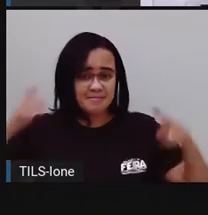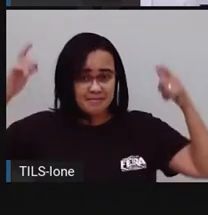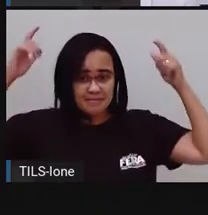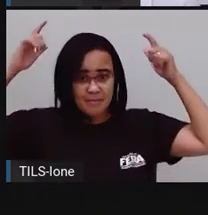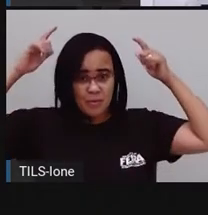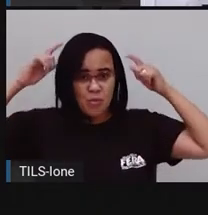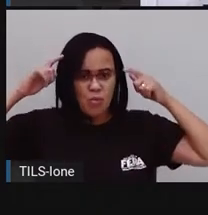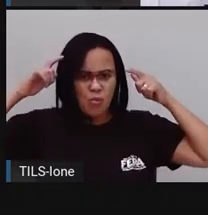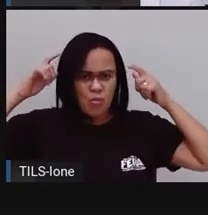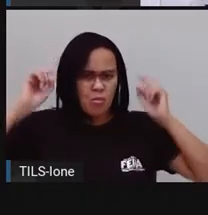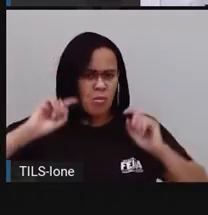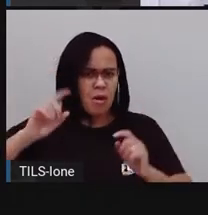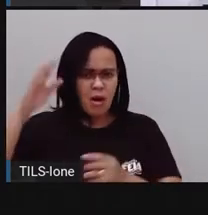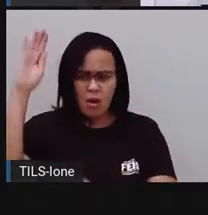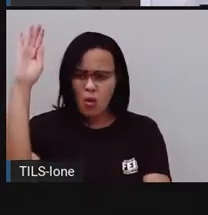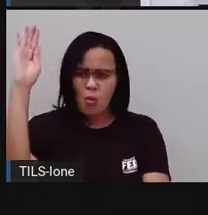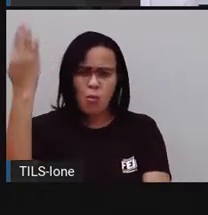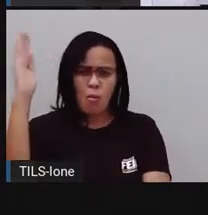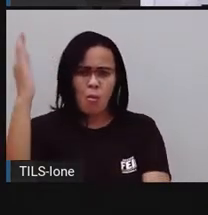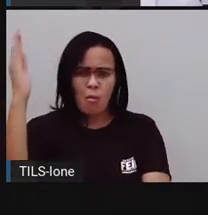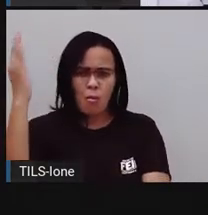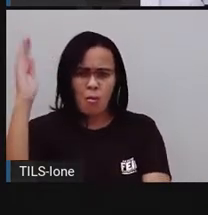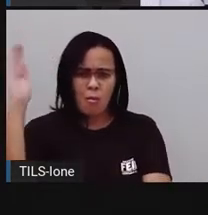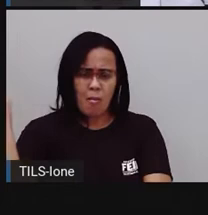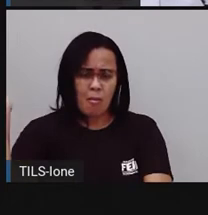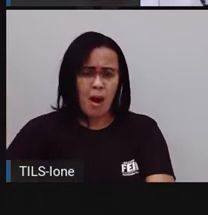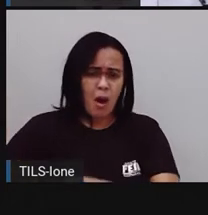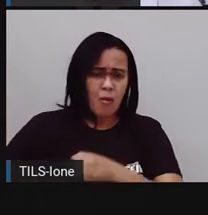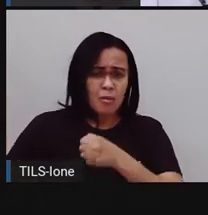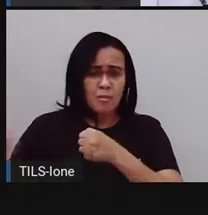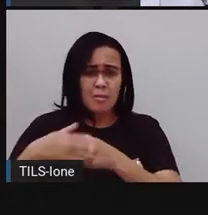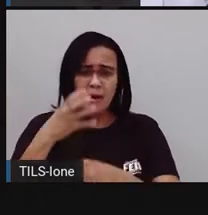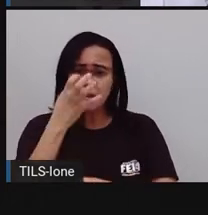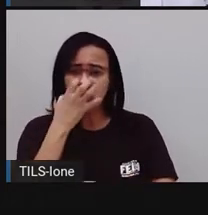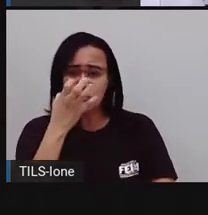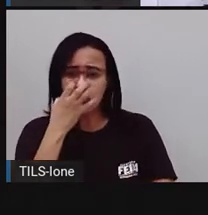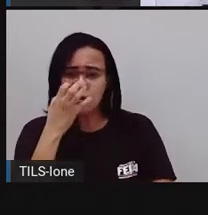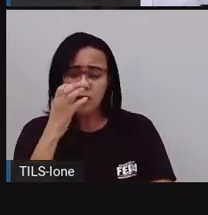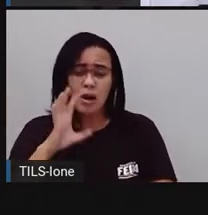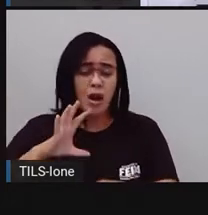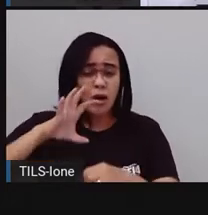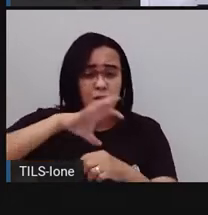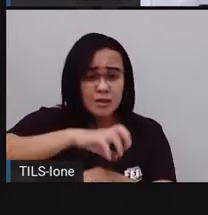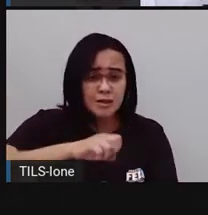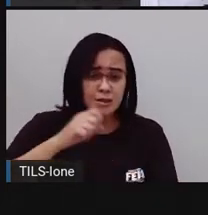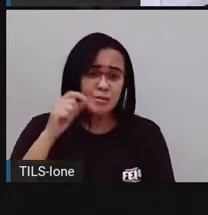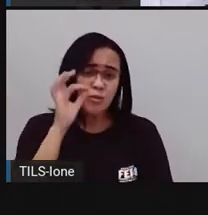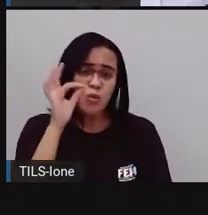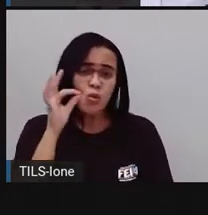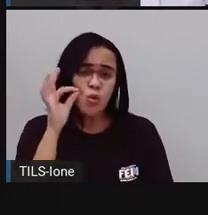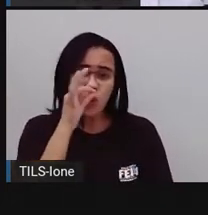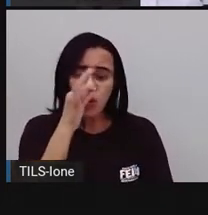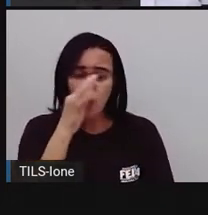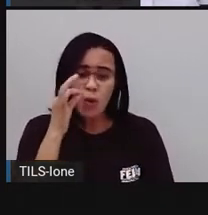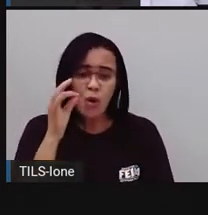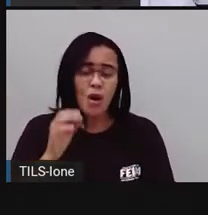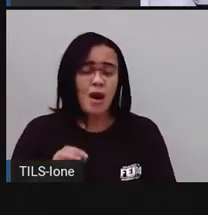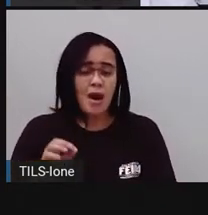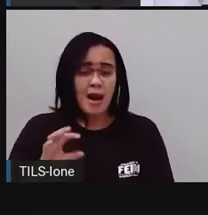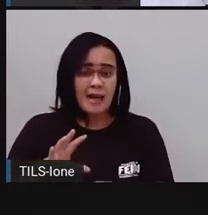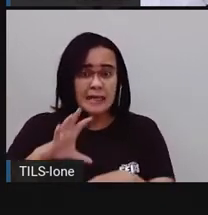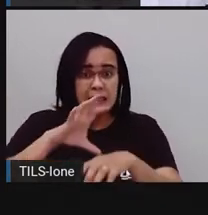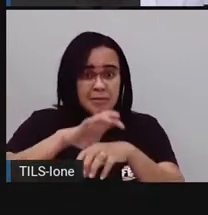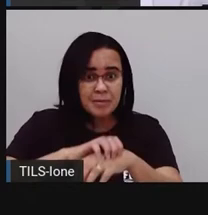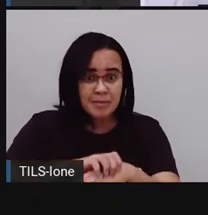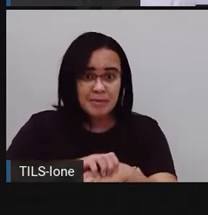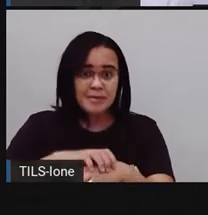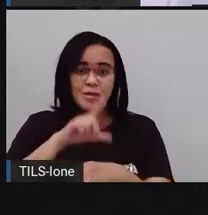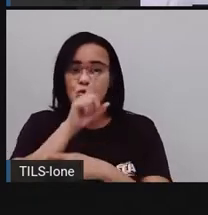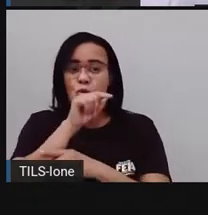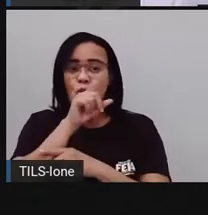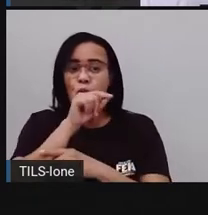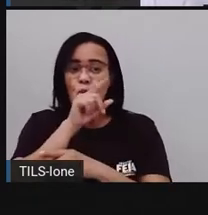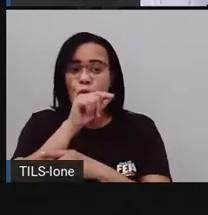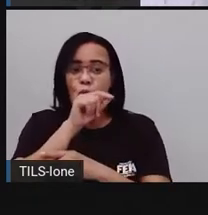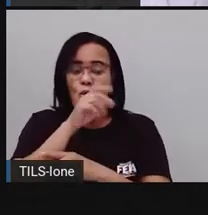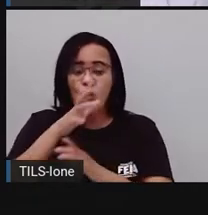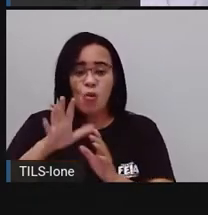anel